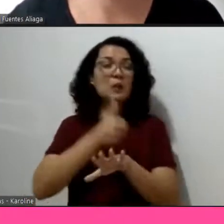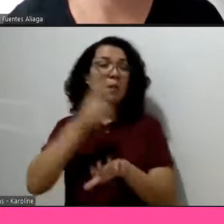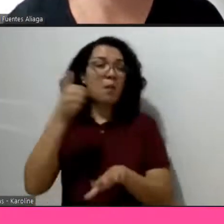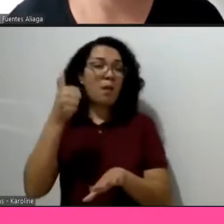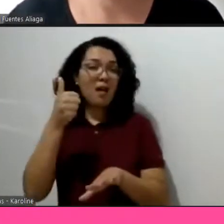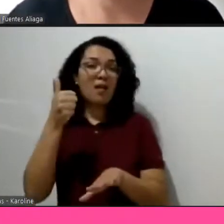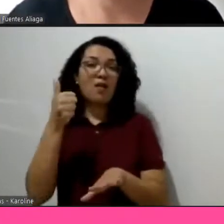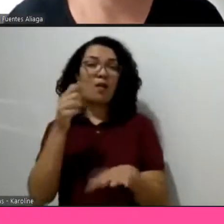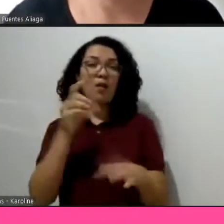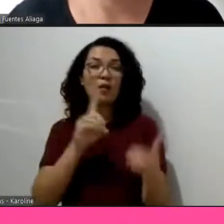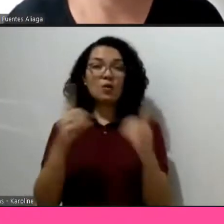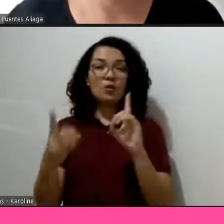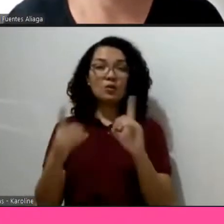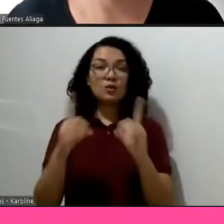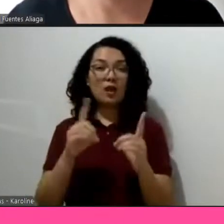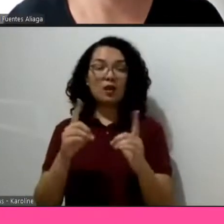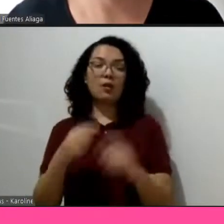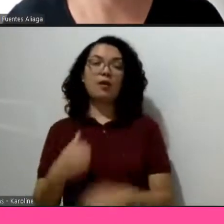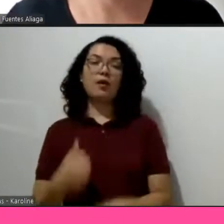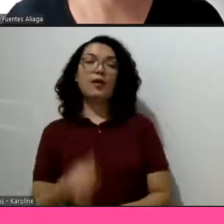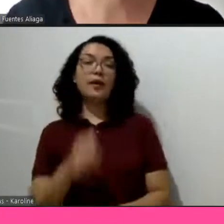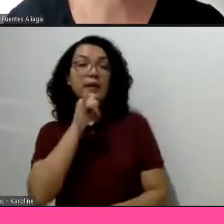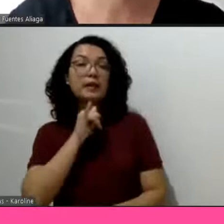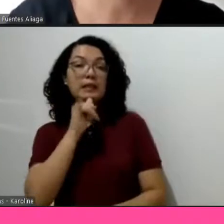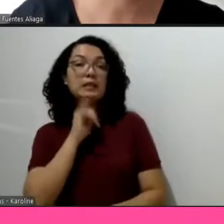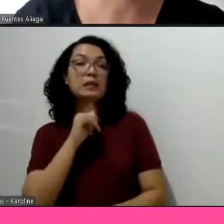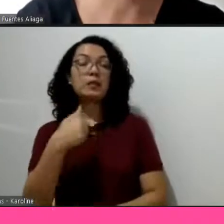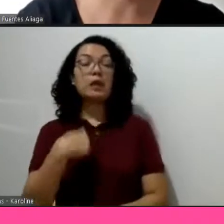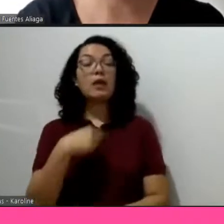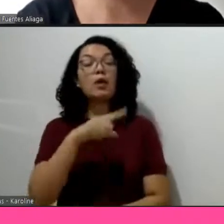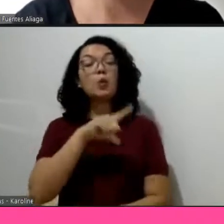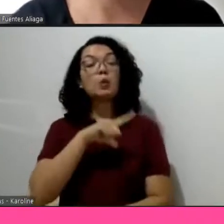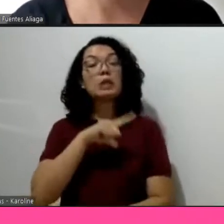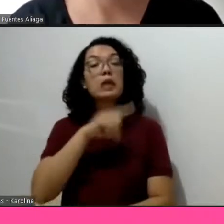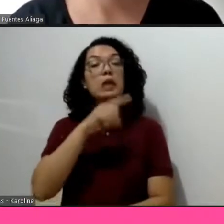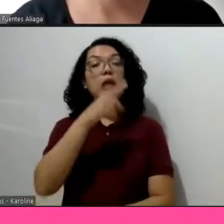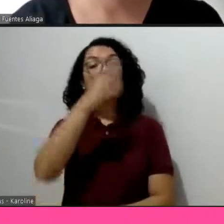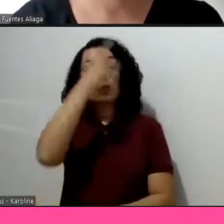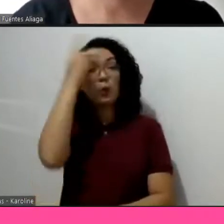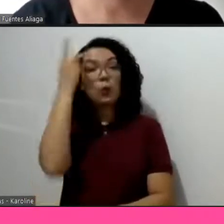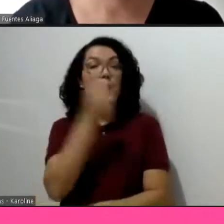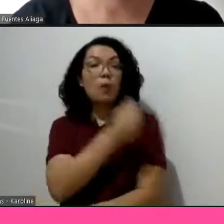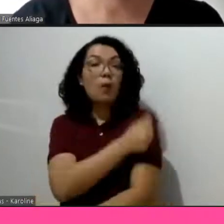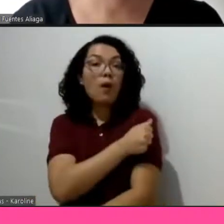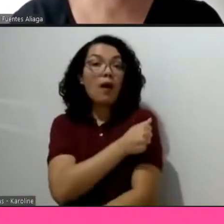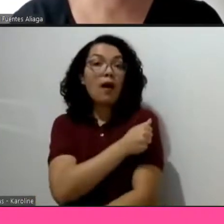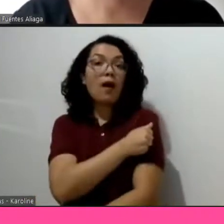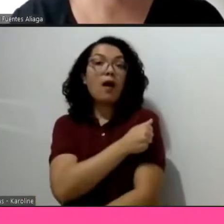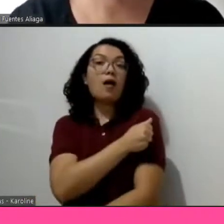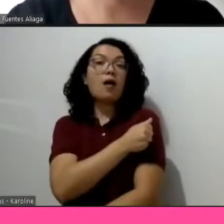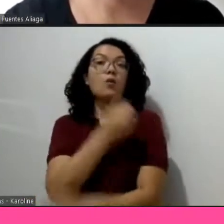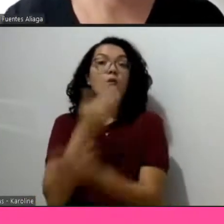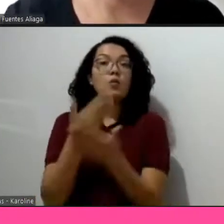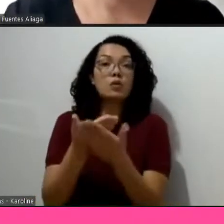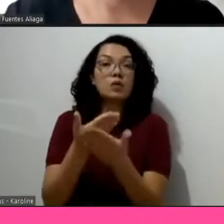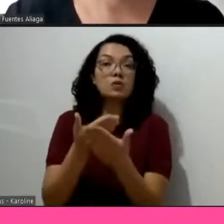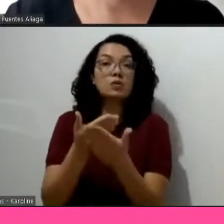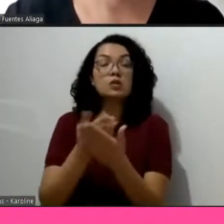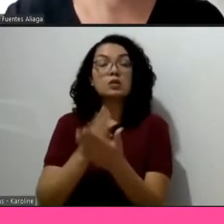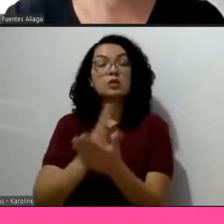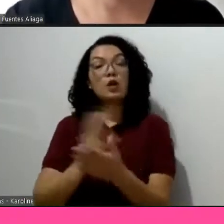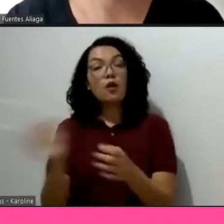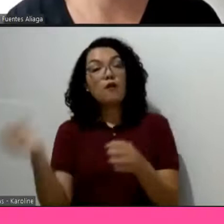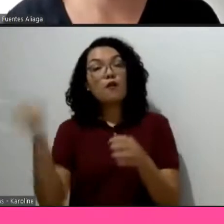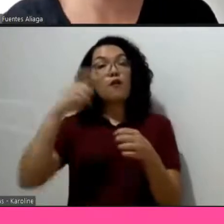Eu tenho estudantes de doutorado que voltaram para a França, por exemplo, pagos com recursos de professores franceses,